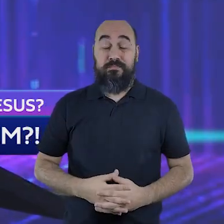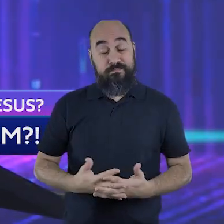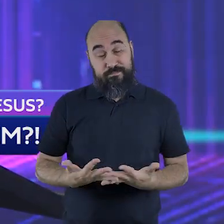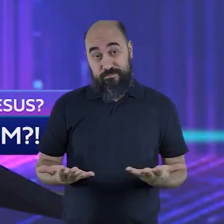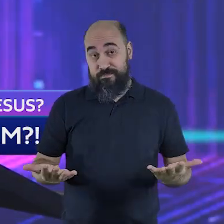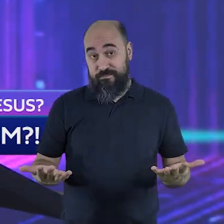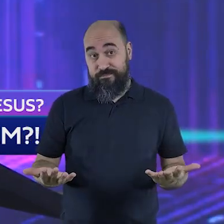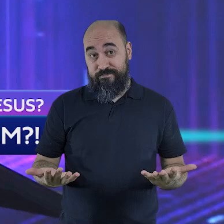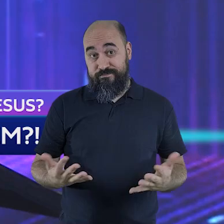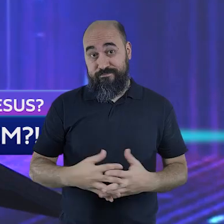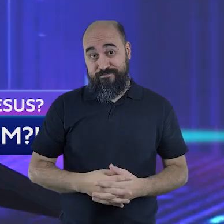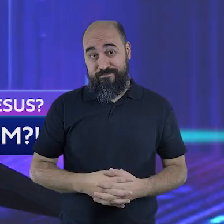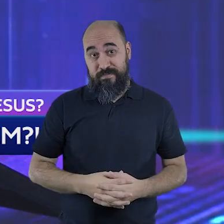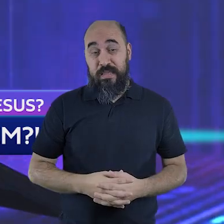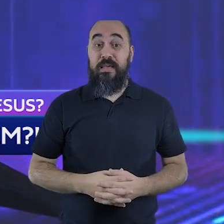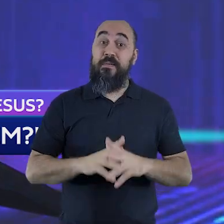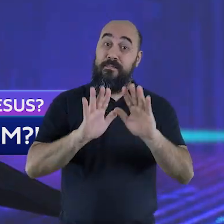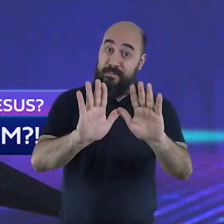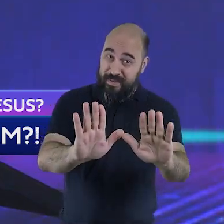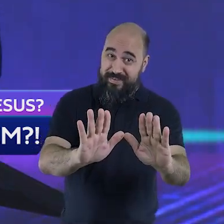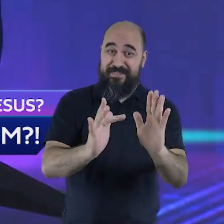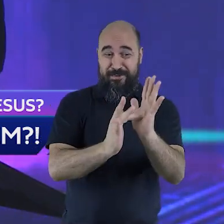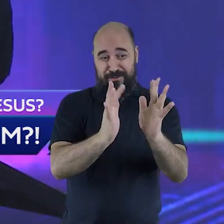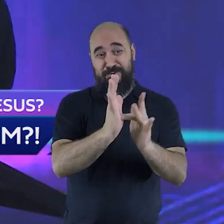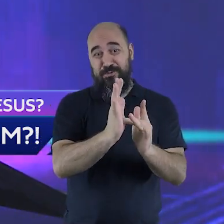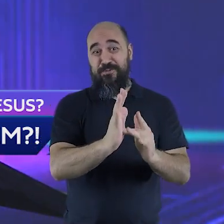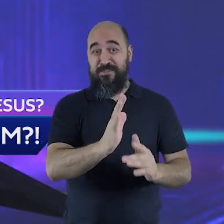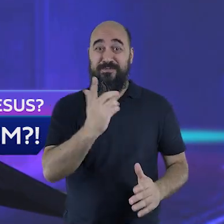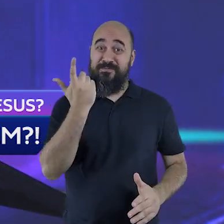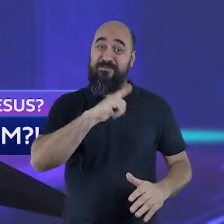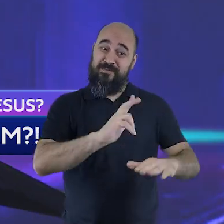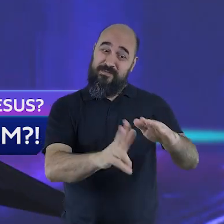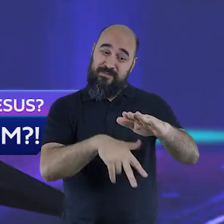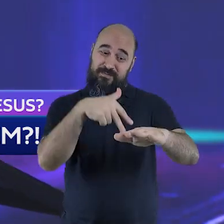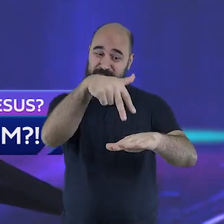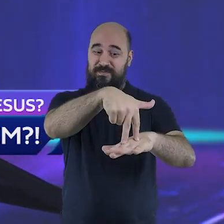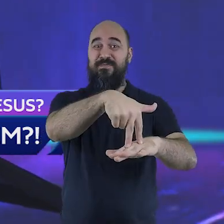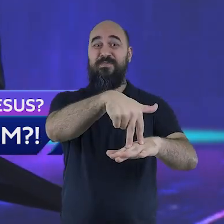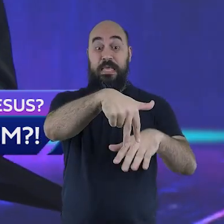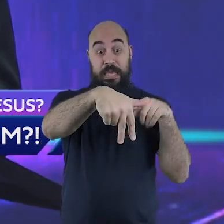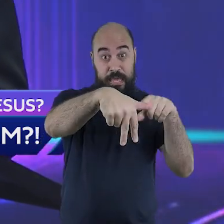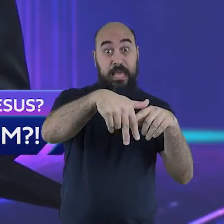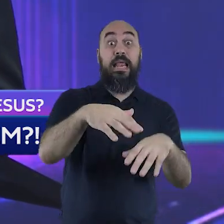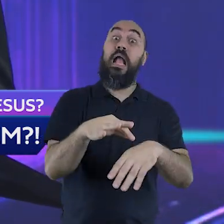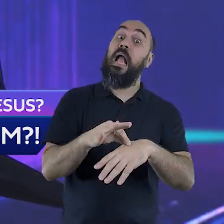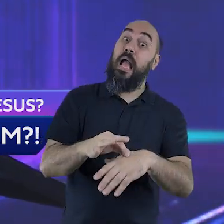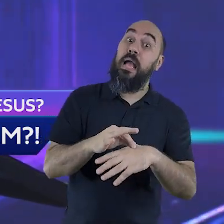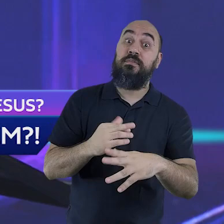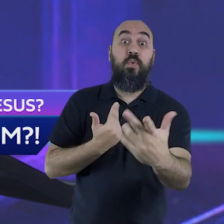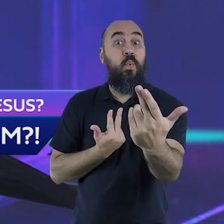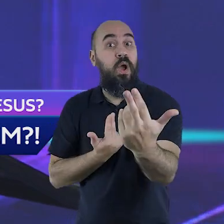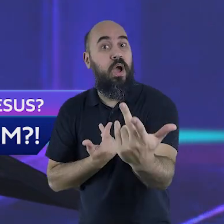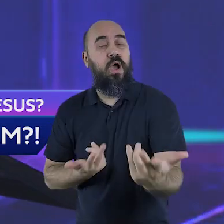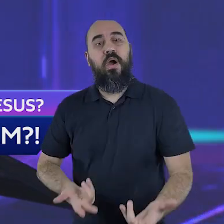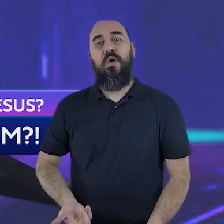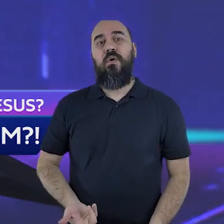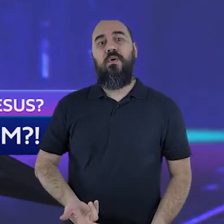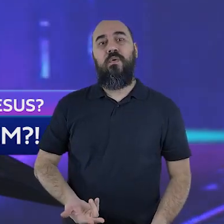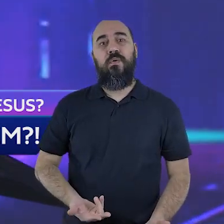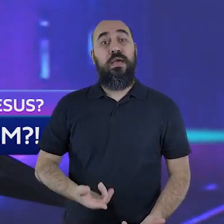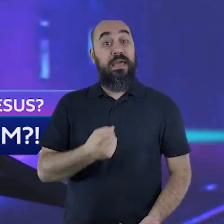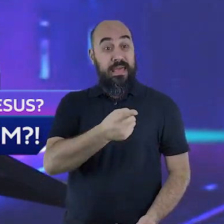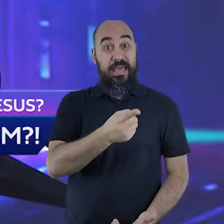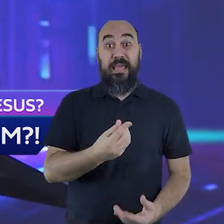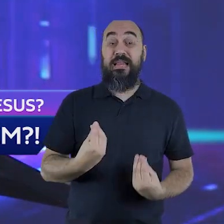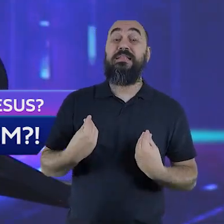temos Jesus com a mesma carne que nós na ressurreição temos Jesus como